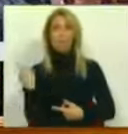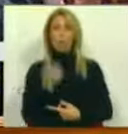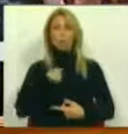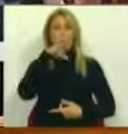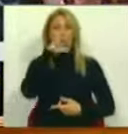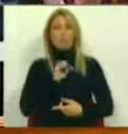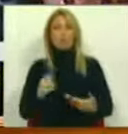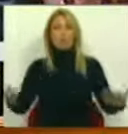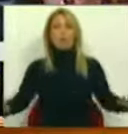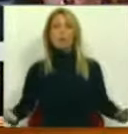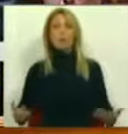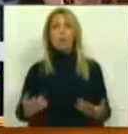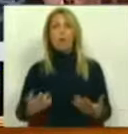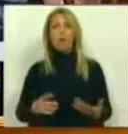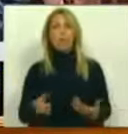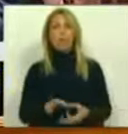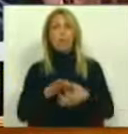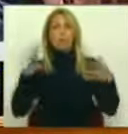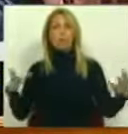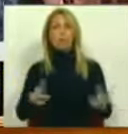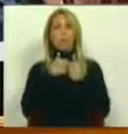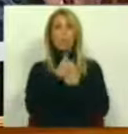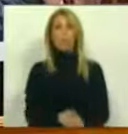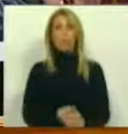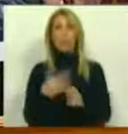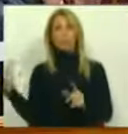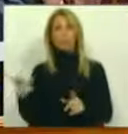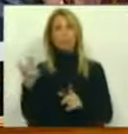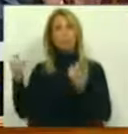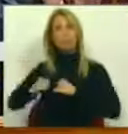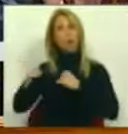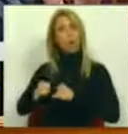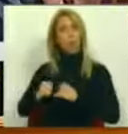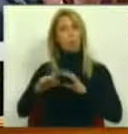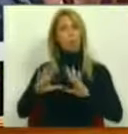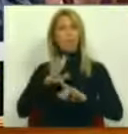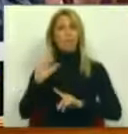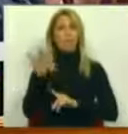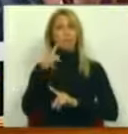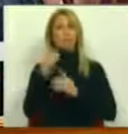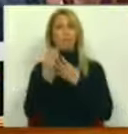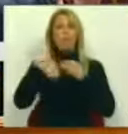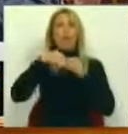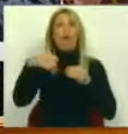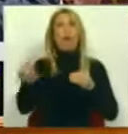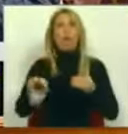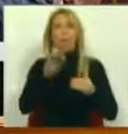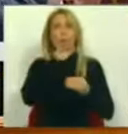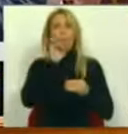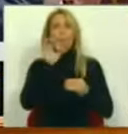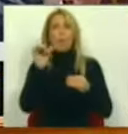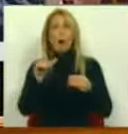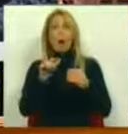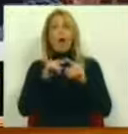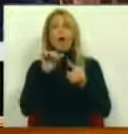Não estão relacionados com o cumprimento do Memorando de Entendimento, mas, sobretudo, não acresce nenhuma razão de transparência nem de rigor